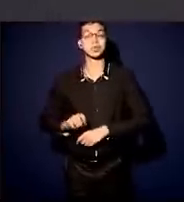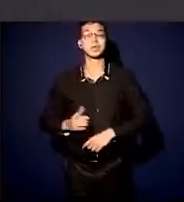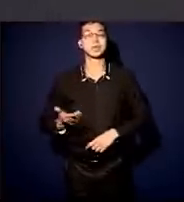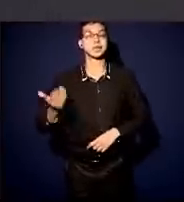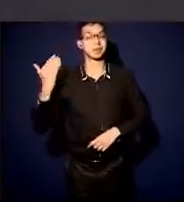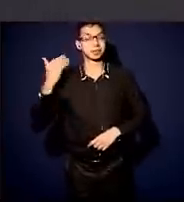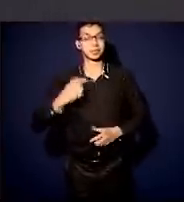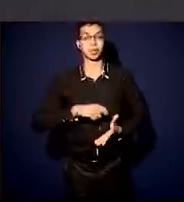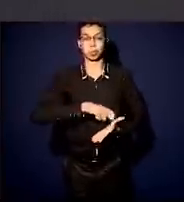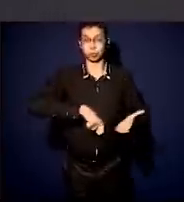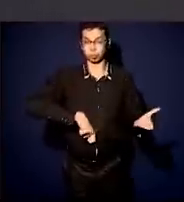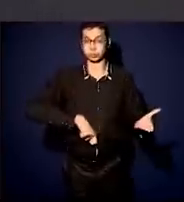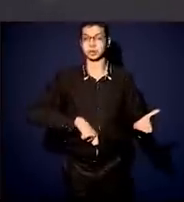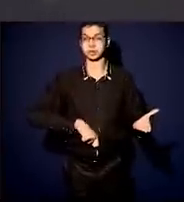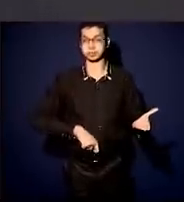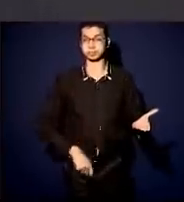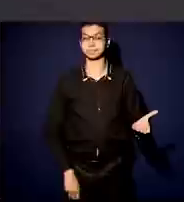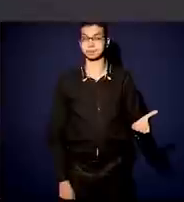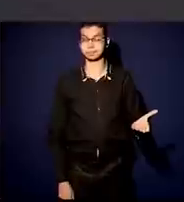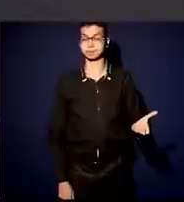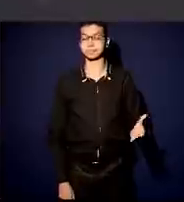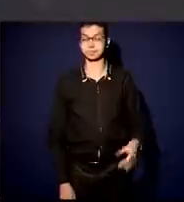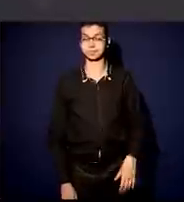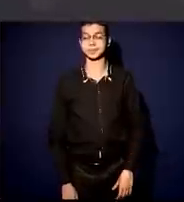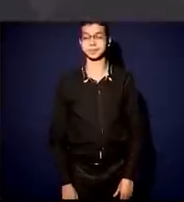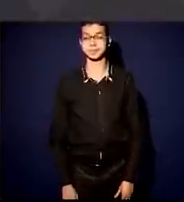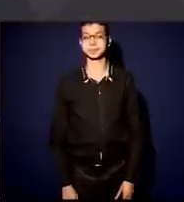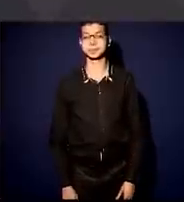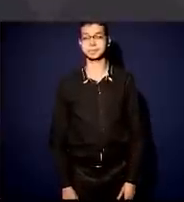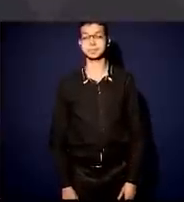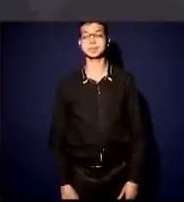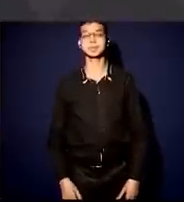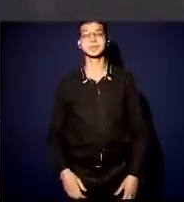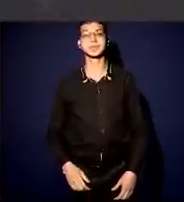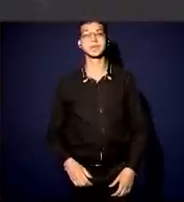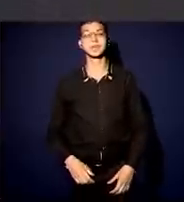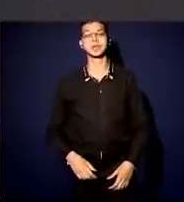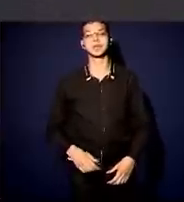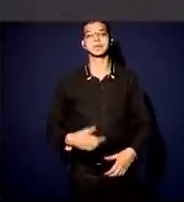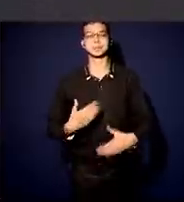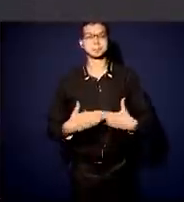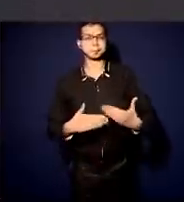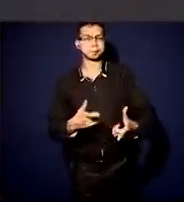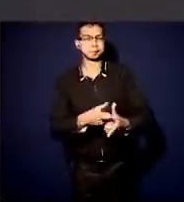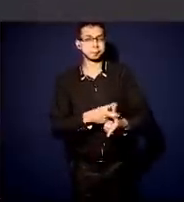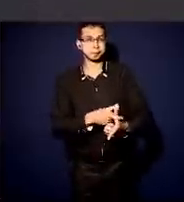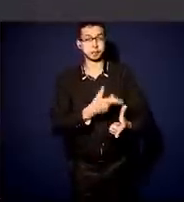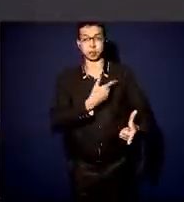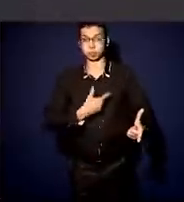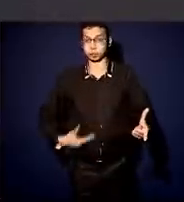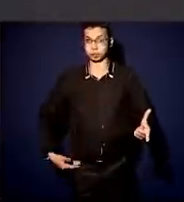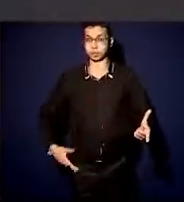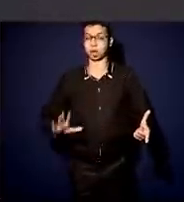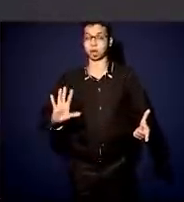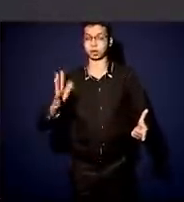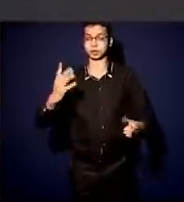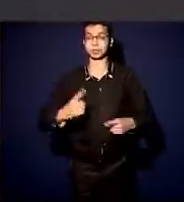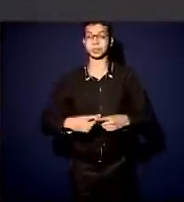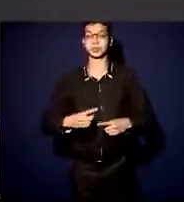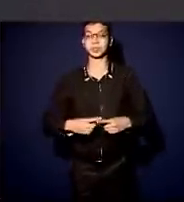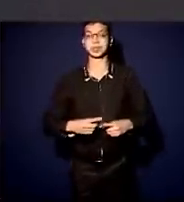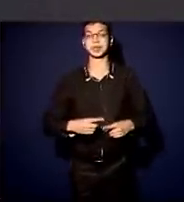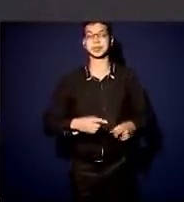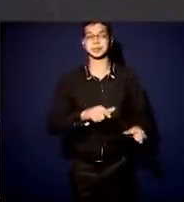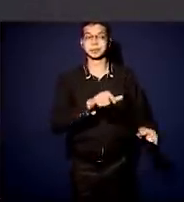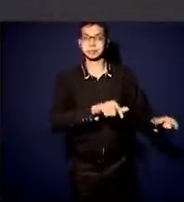com vantagens e benefícios que geraram déficit nas contas públicas pelo lado da despesa com o pessoal,